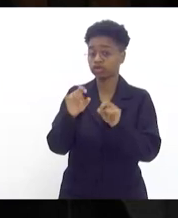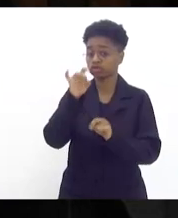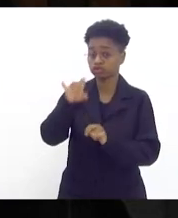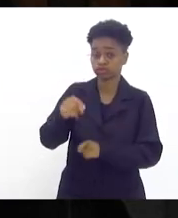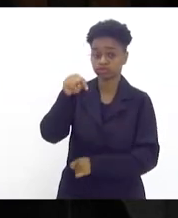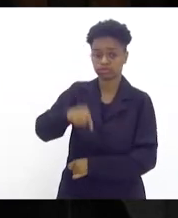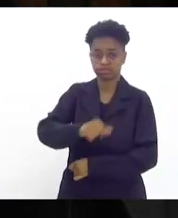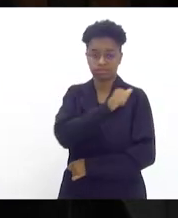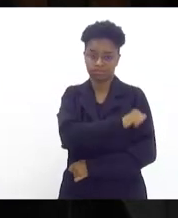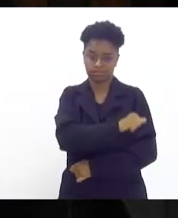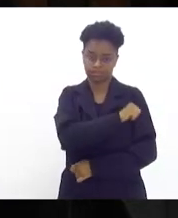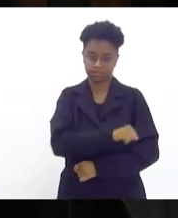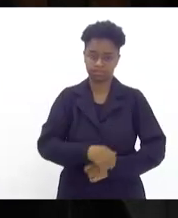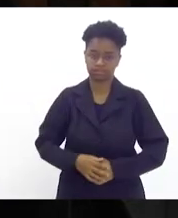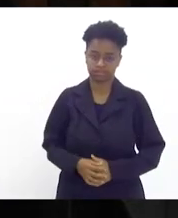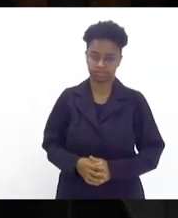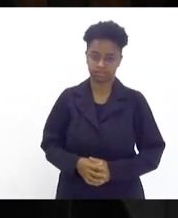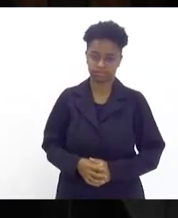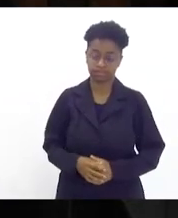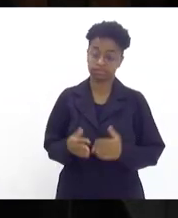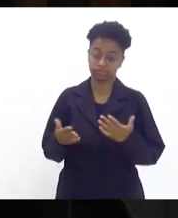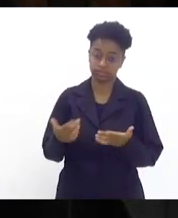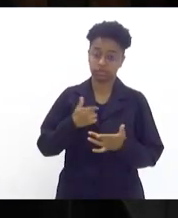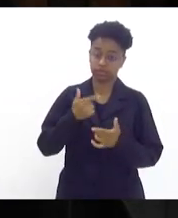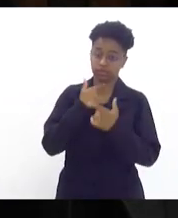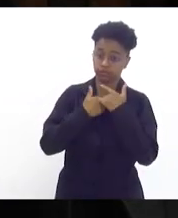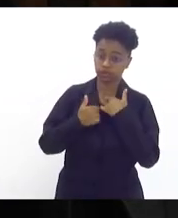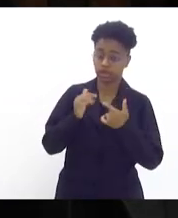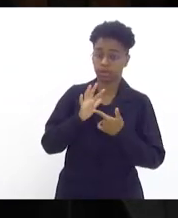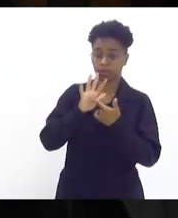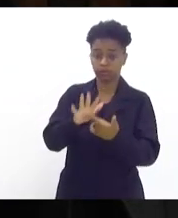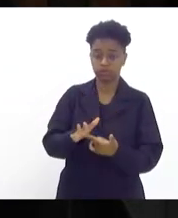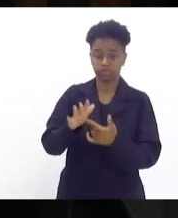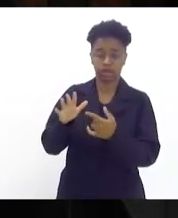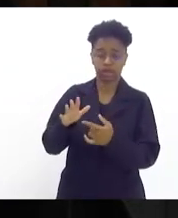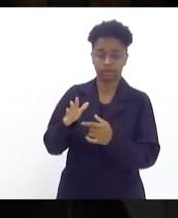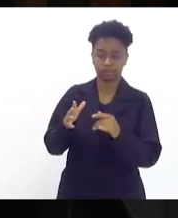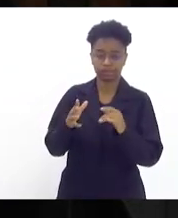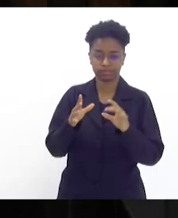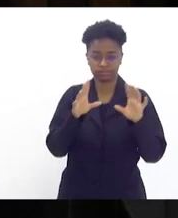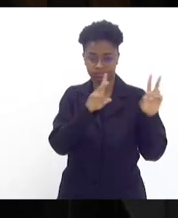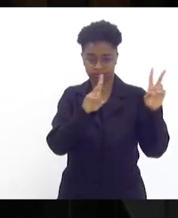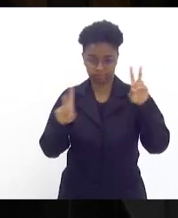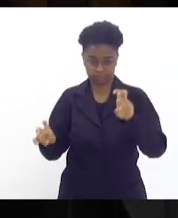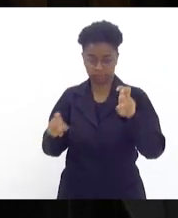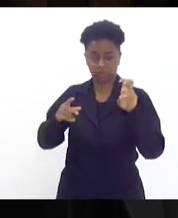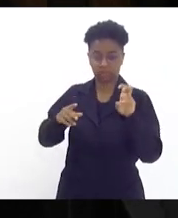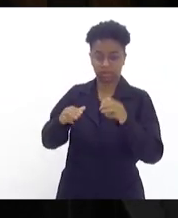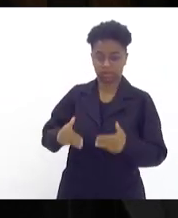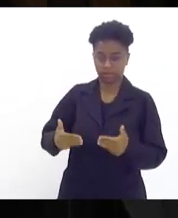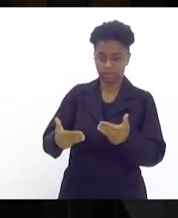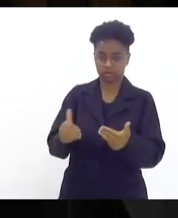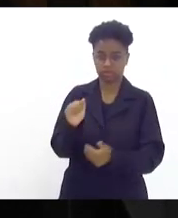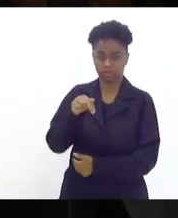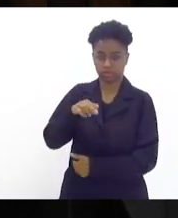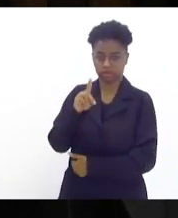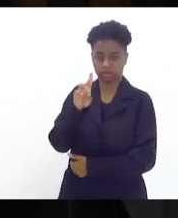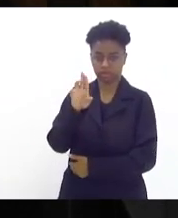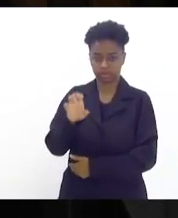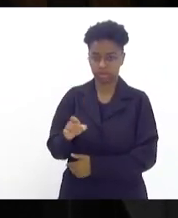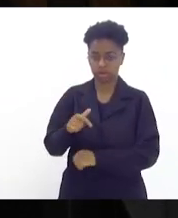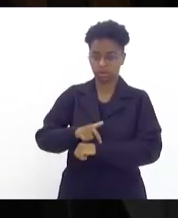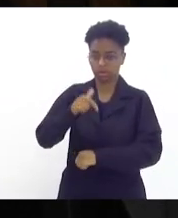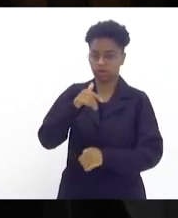do Rio de Janeiro. E eu quero trazer aqui a palavra do ministro André Mendonça quando da votação dessa